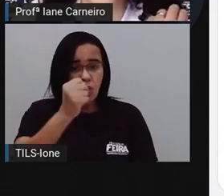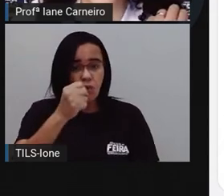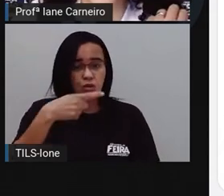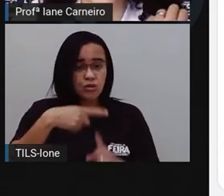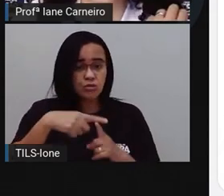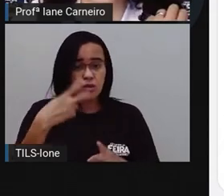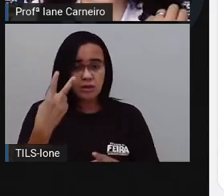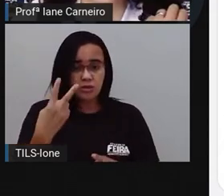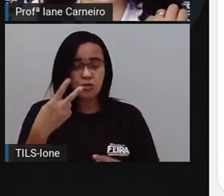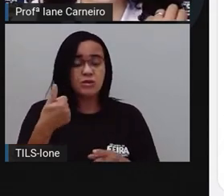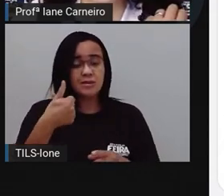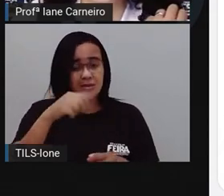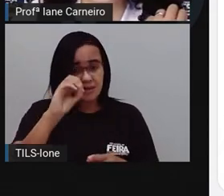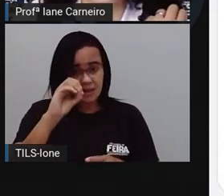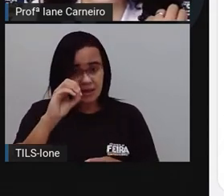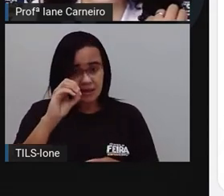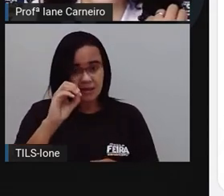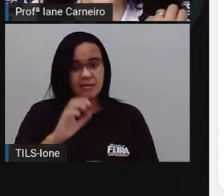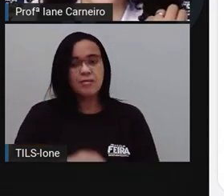Dez, ó.